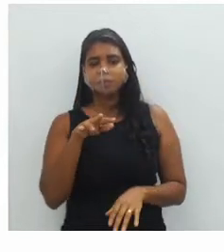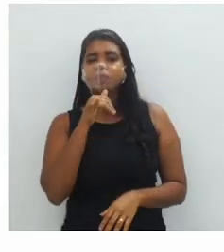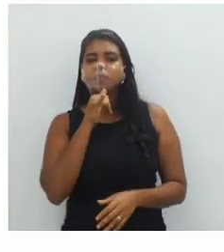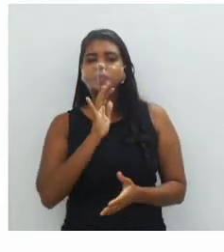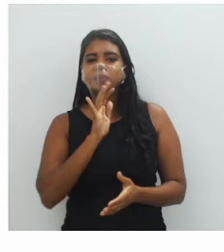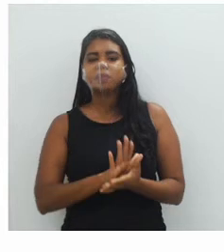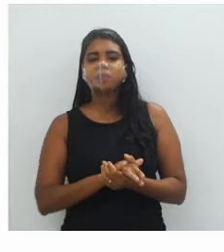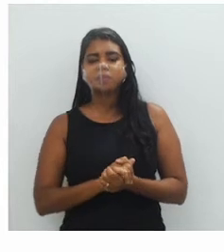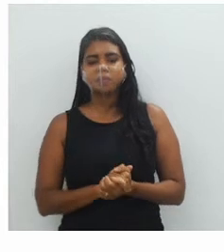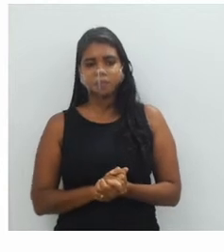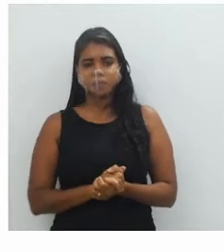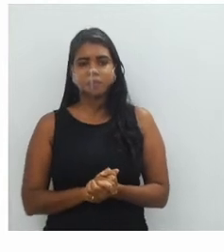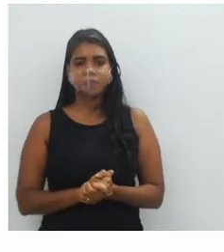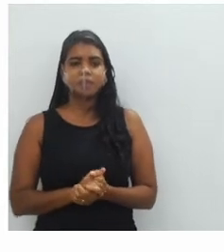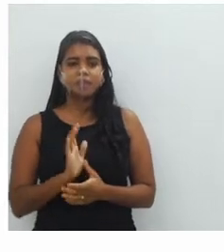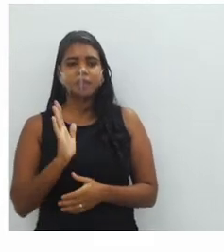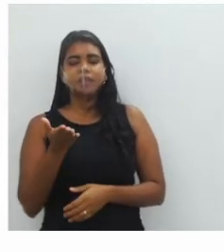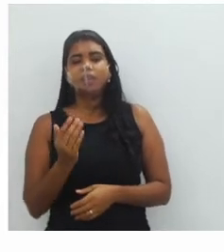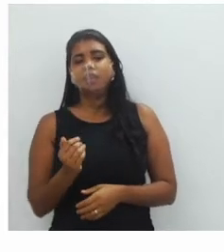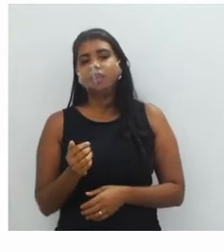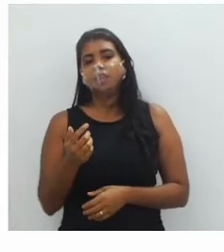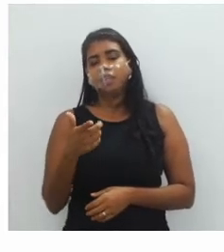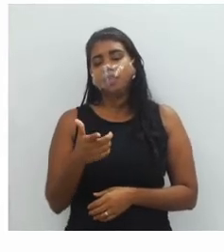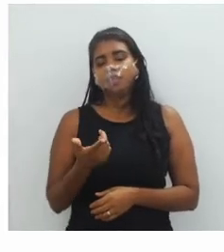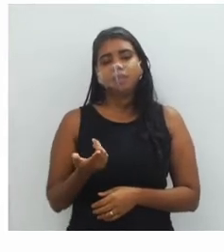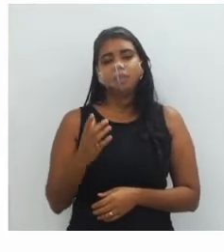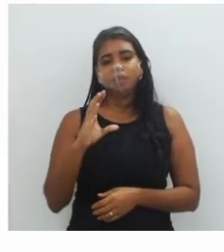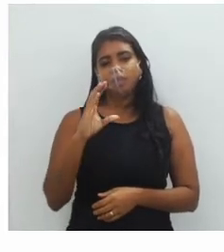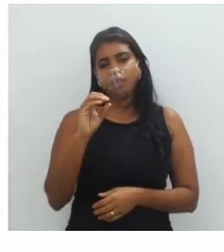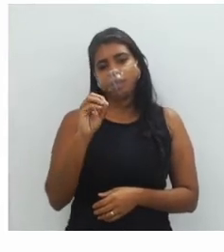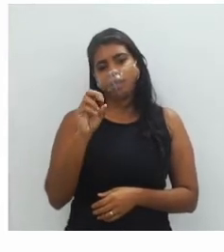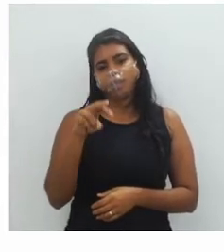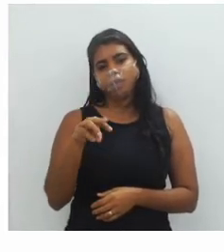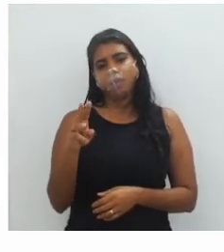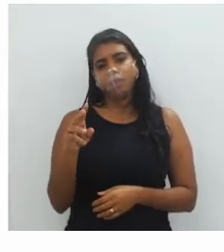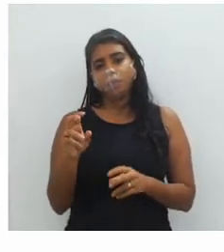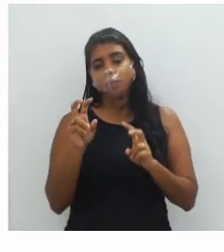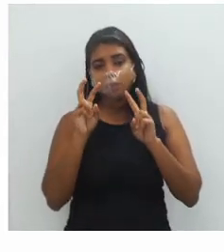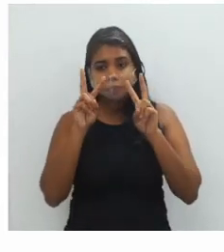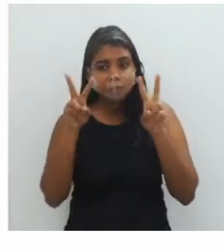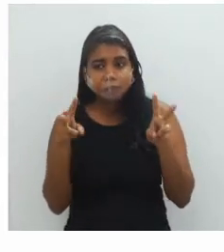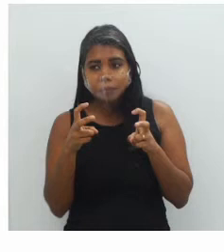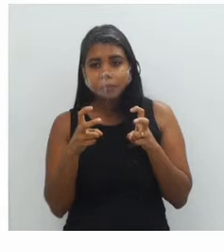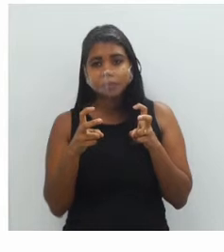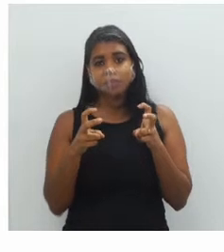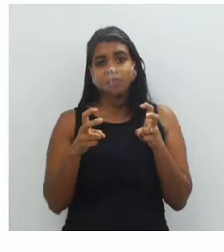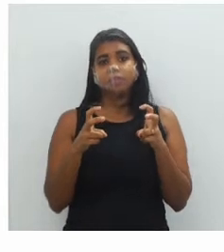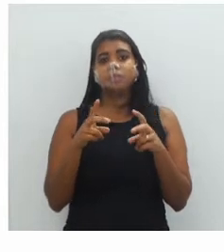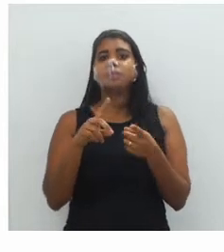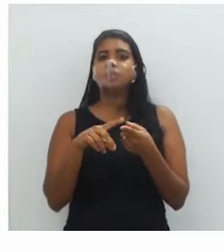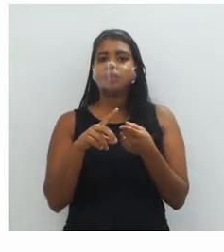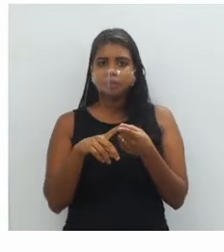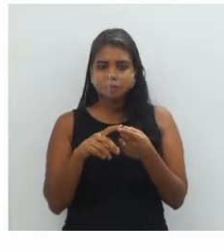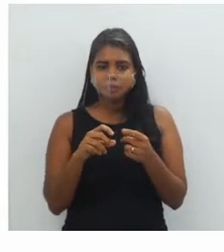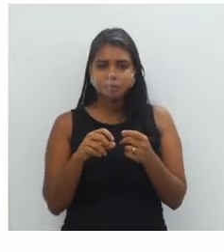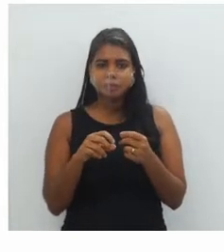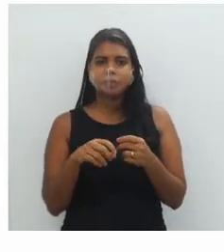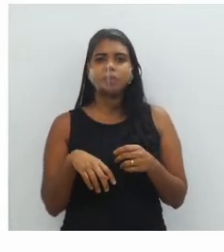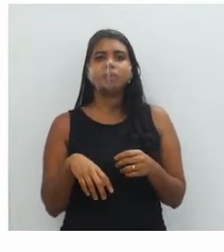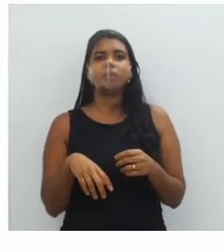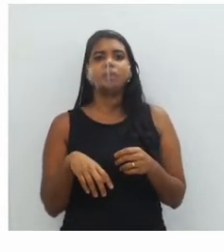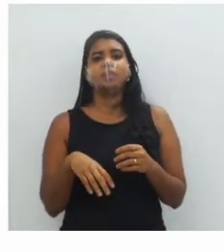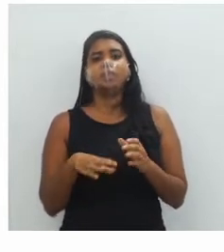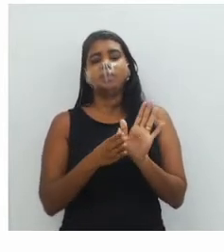a textura composta, ela geralmente não é uma textura que você perceba apenas visualmente. Você também pode percebê-la